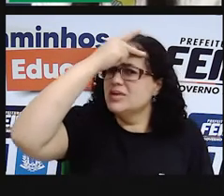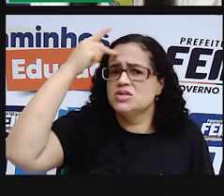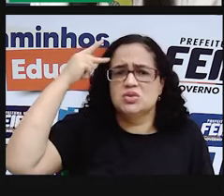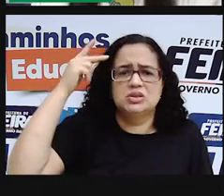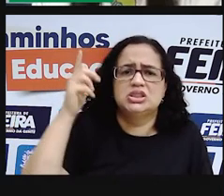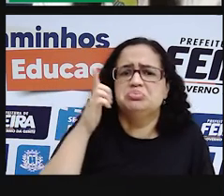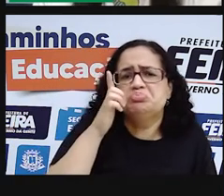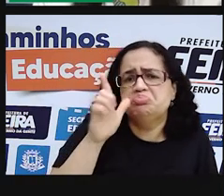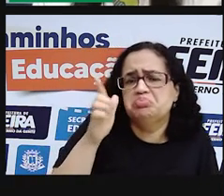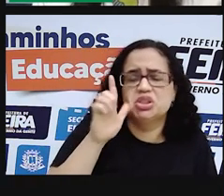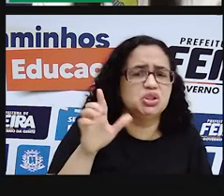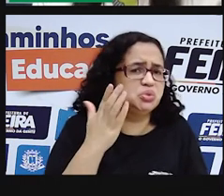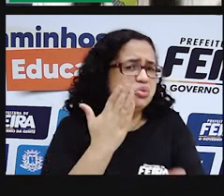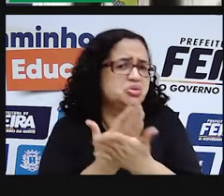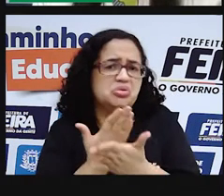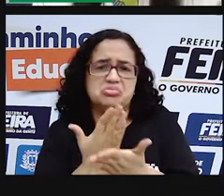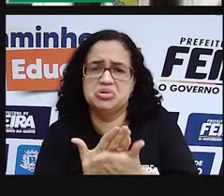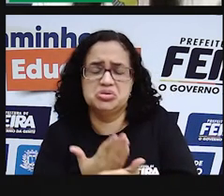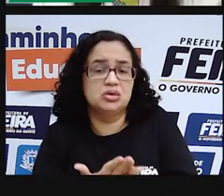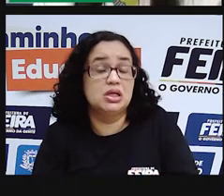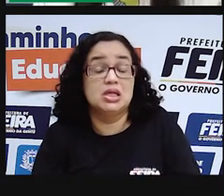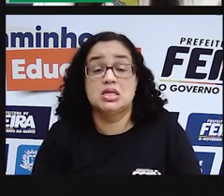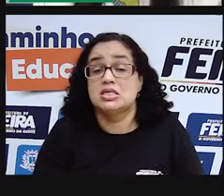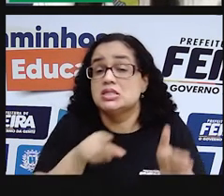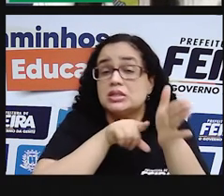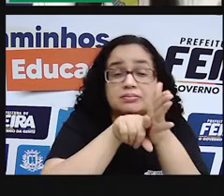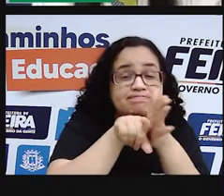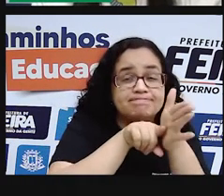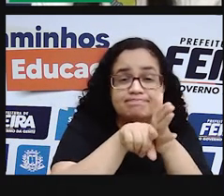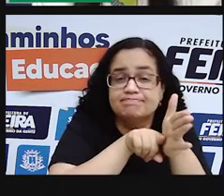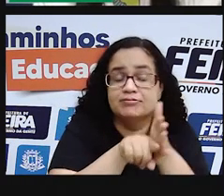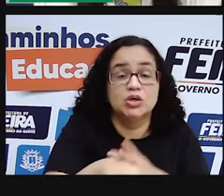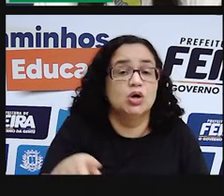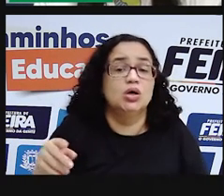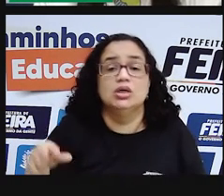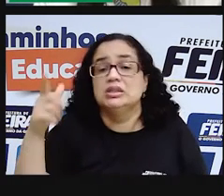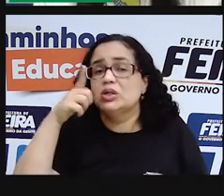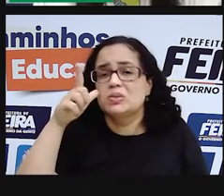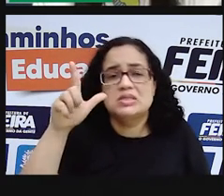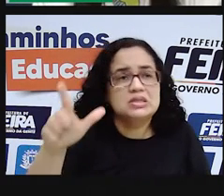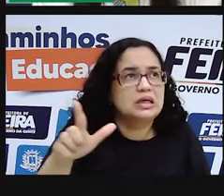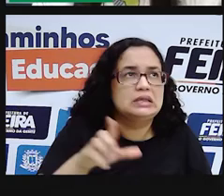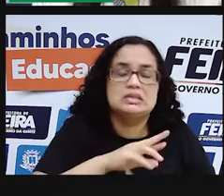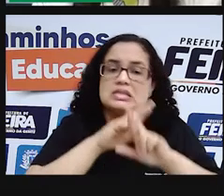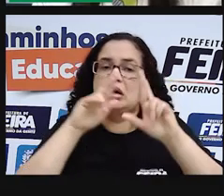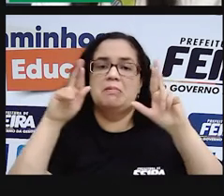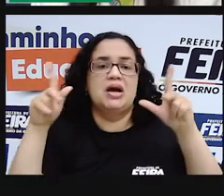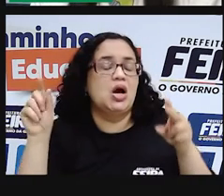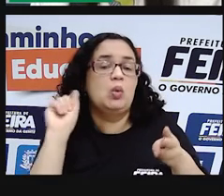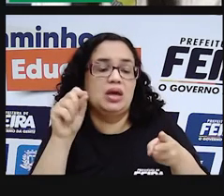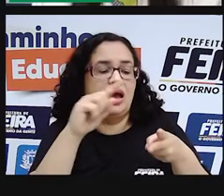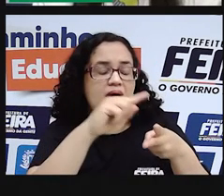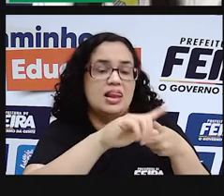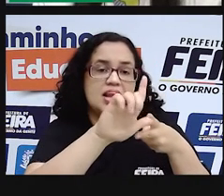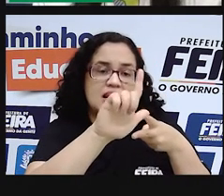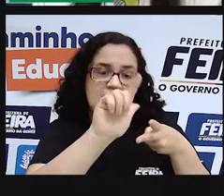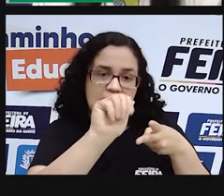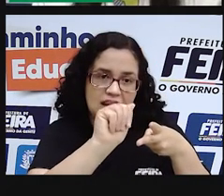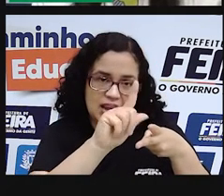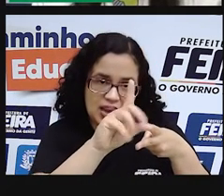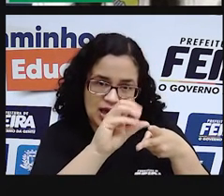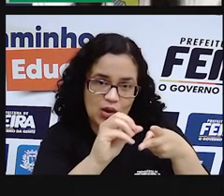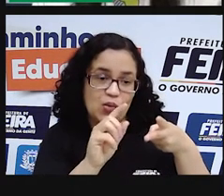conseguem, né? Alguns estudiosos, cientistas, ainda nem conseguem fazer essa definição corretamente ou com muitos